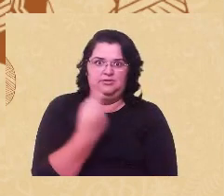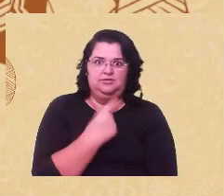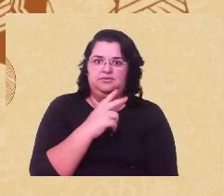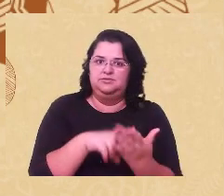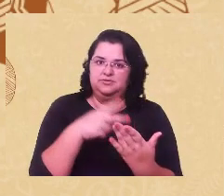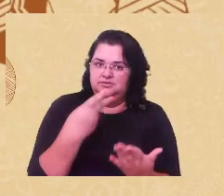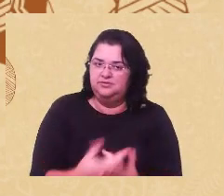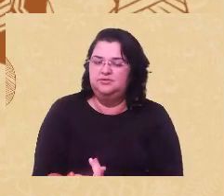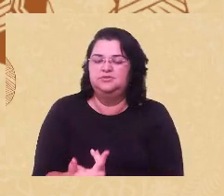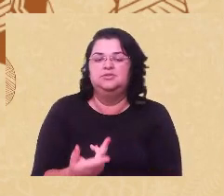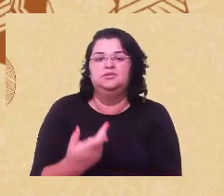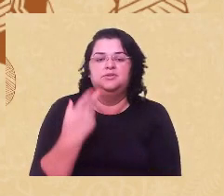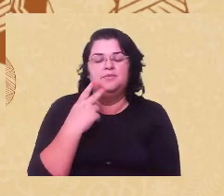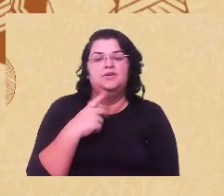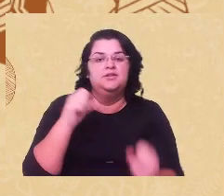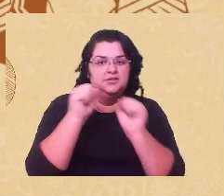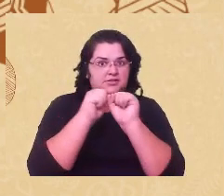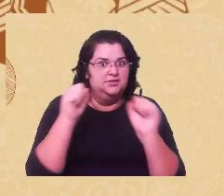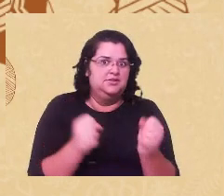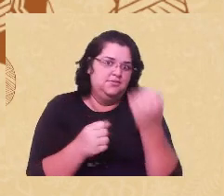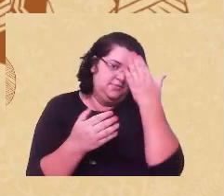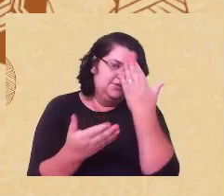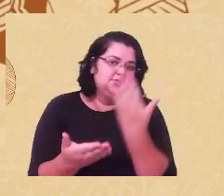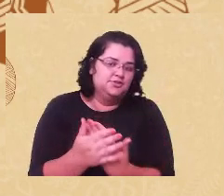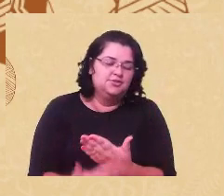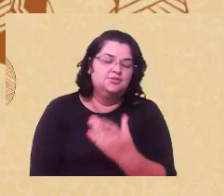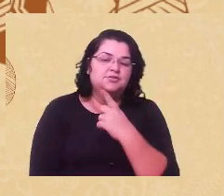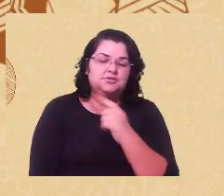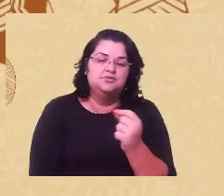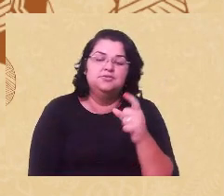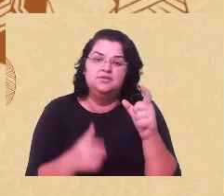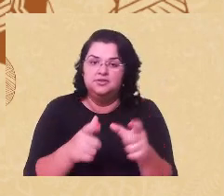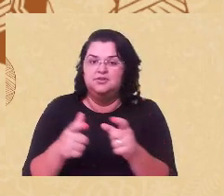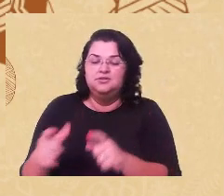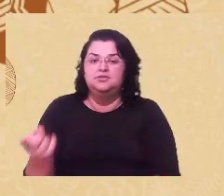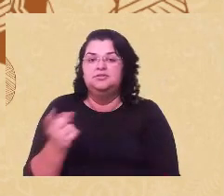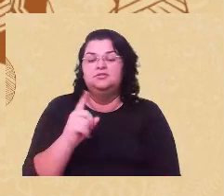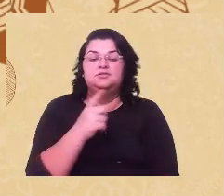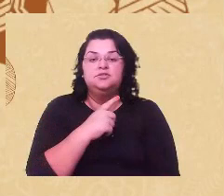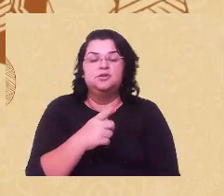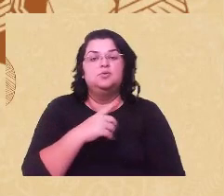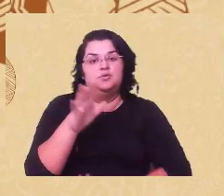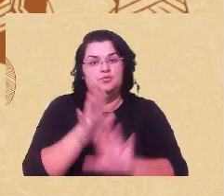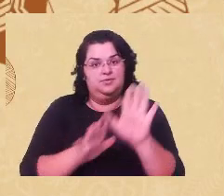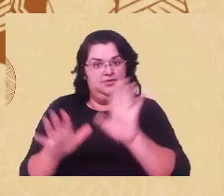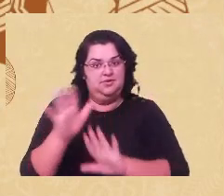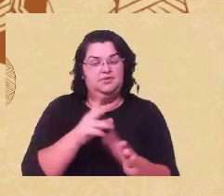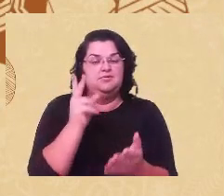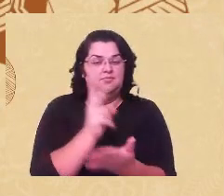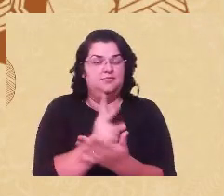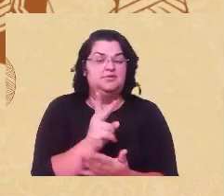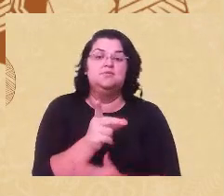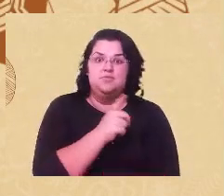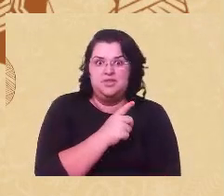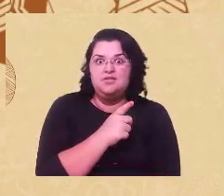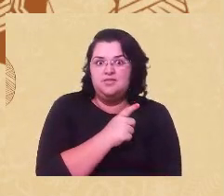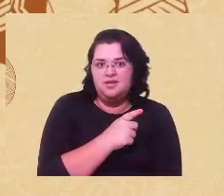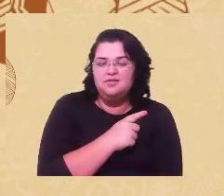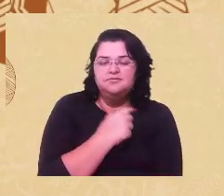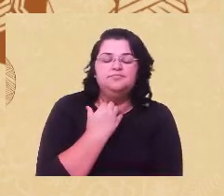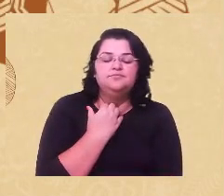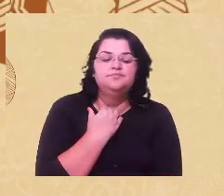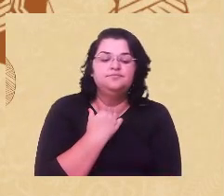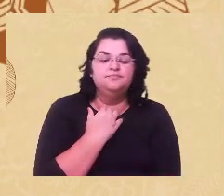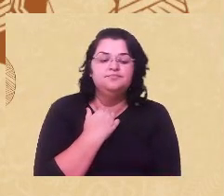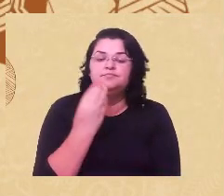com os nossos sistemas de crença. E garantir esse espaço, um espaço de cuidado, como ela tão precisamente diz, é muito